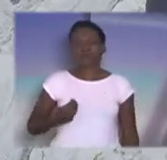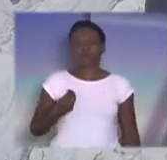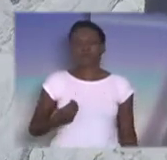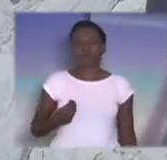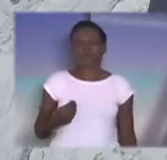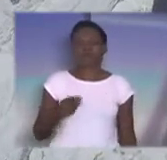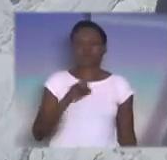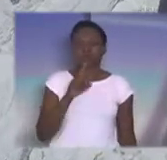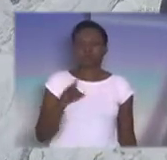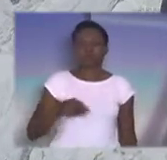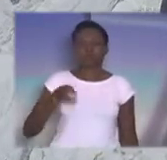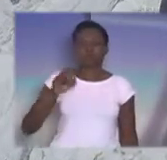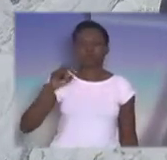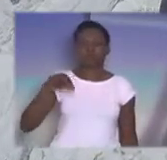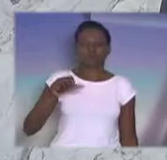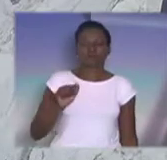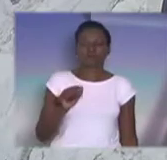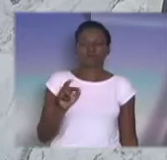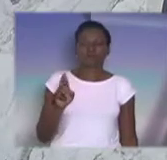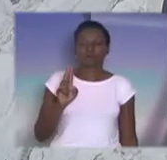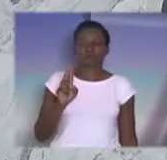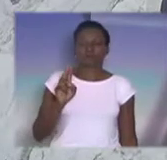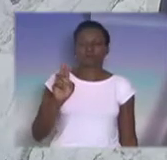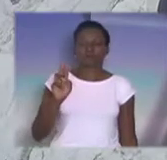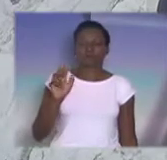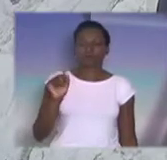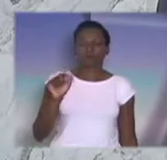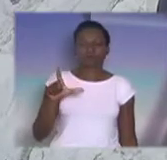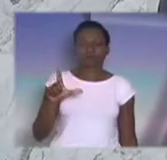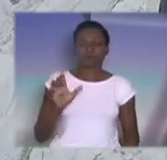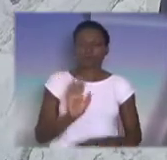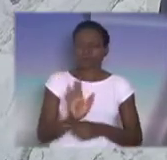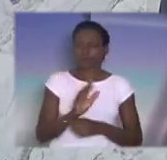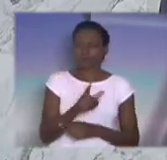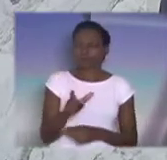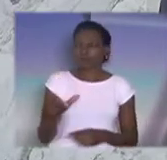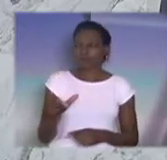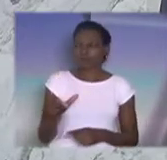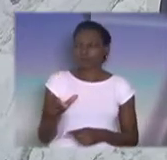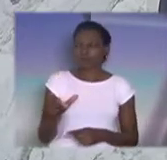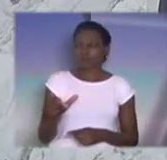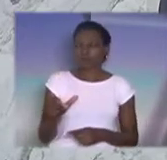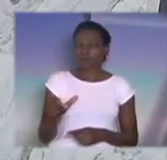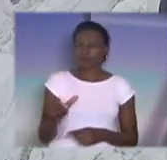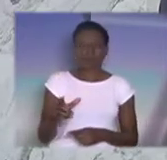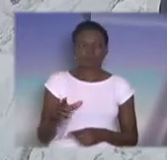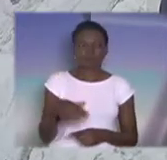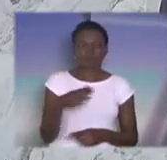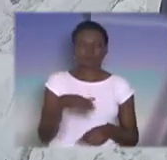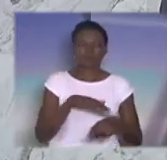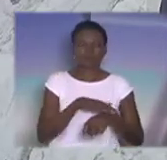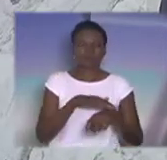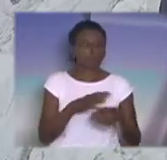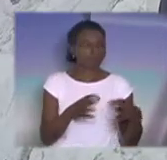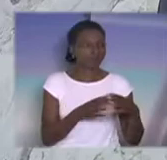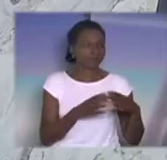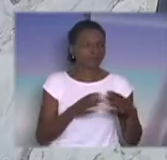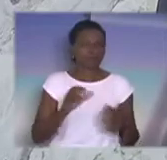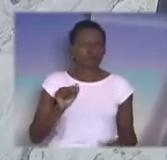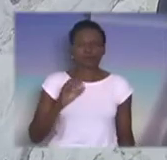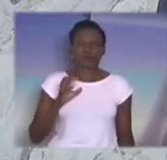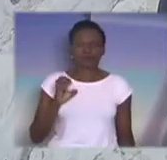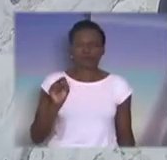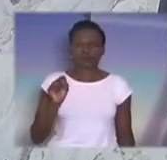rural de Matubá. Não está aí o filme? Depois eu falo com a minha assessoria, então. Obrigado, viu? Nessas ocorrências